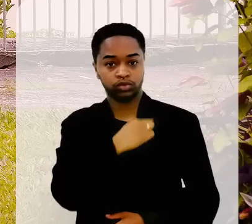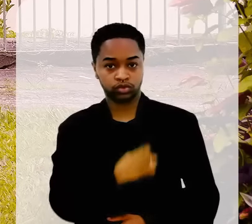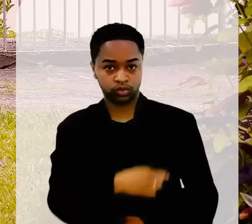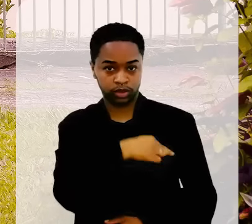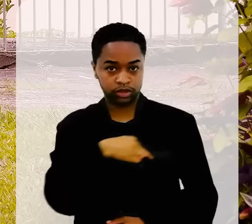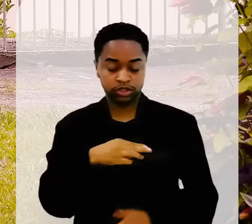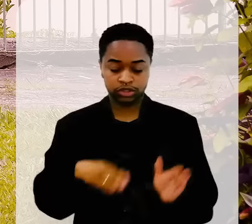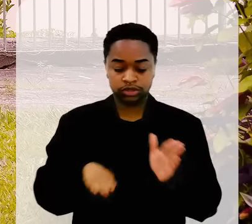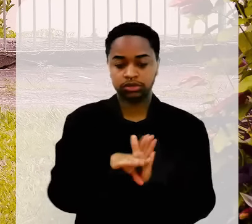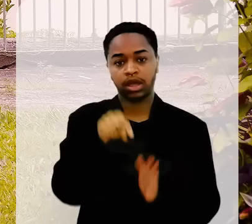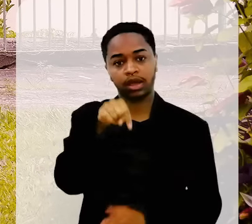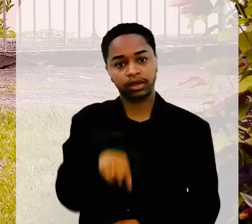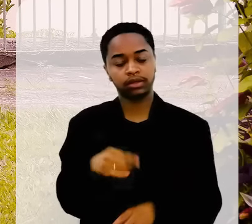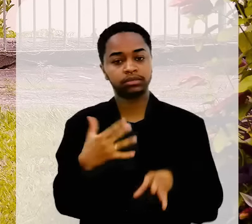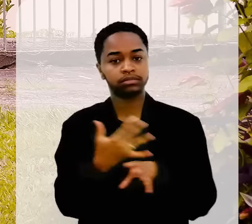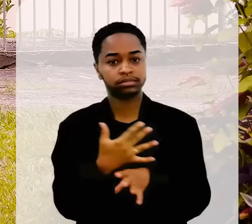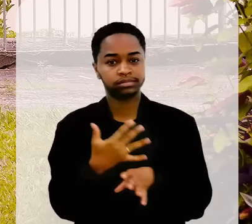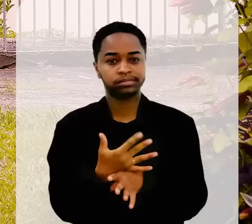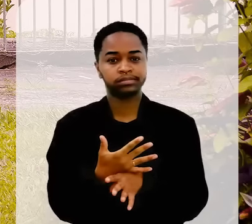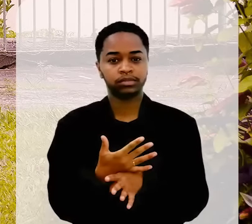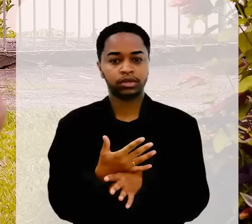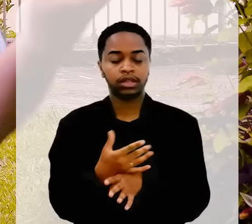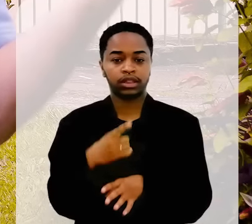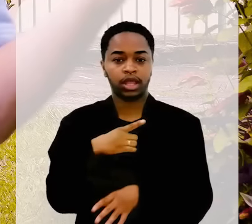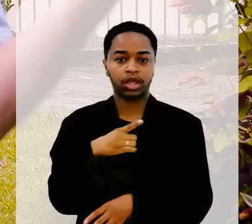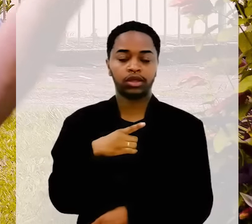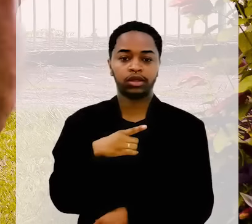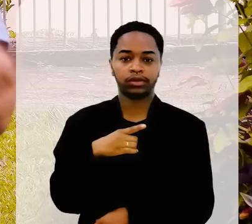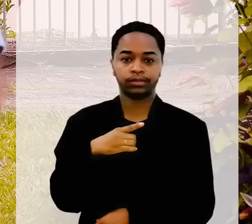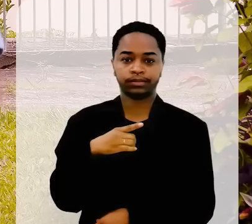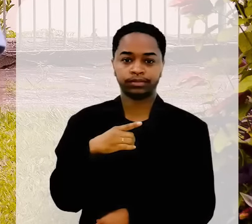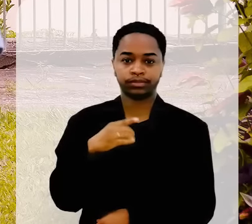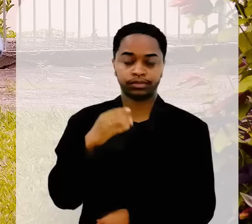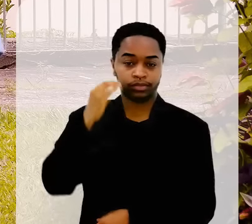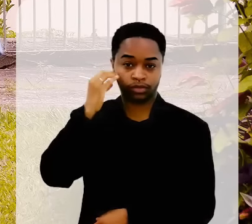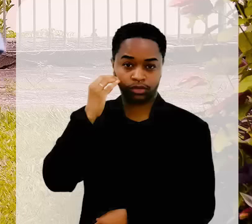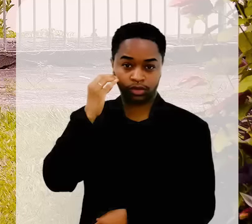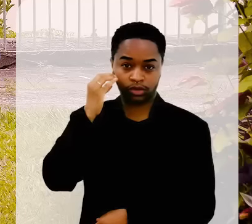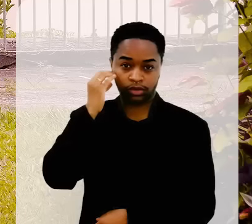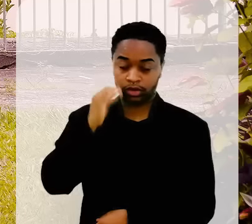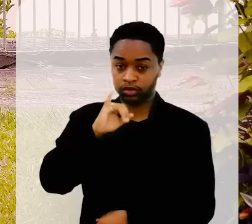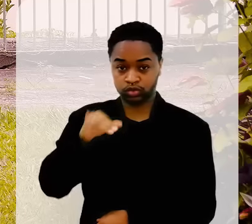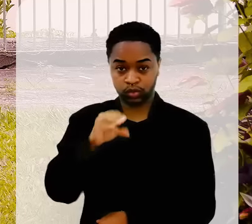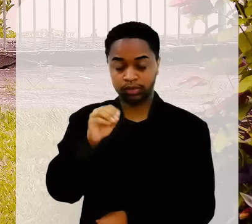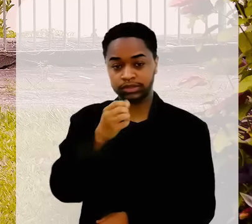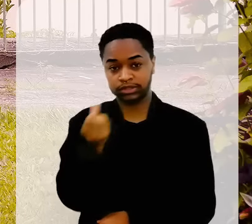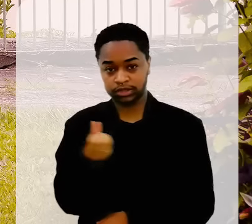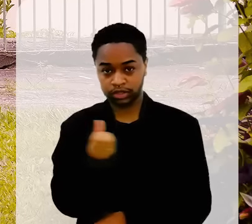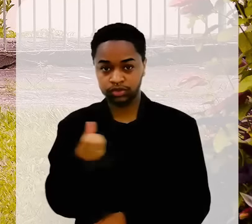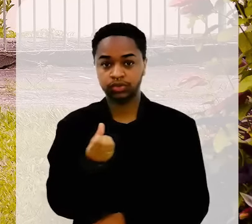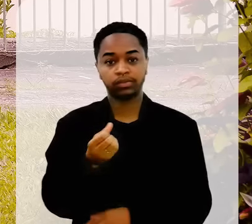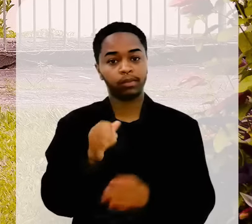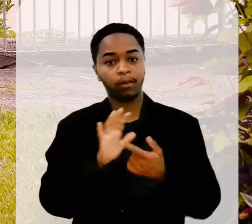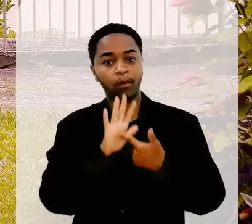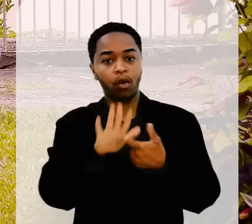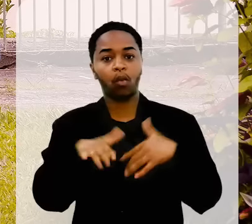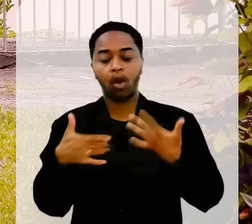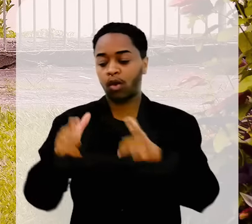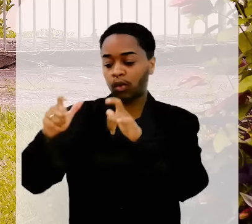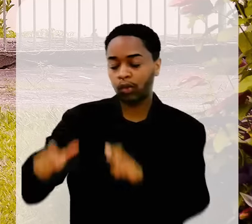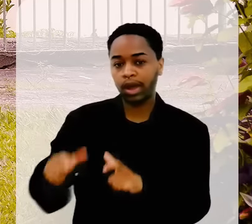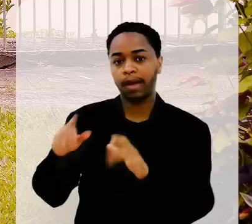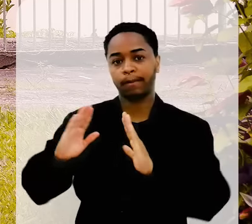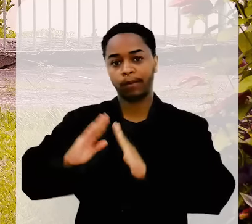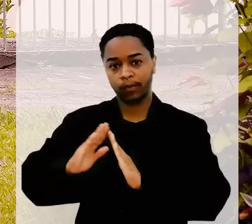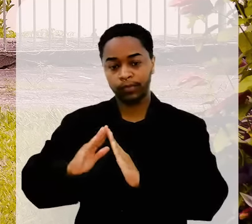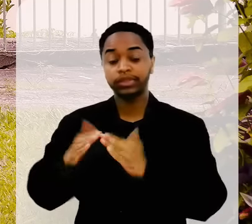vêm aqui para a nossa região, Dom João VI, que declara um local para